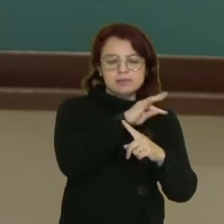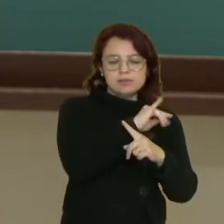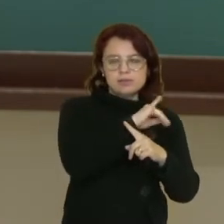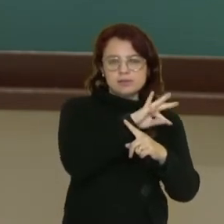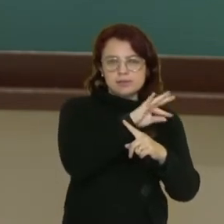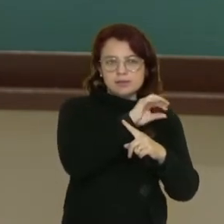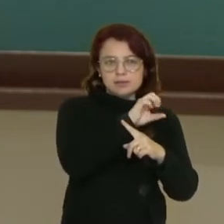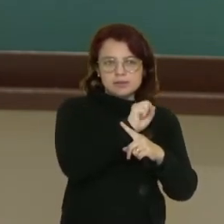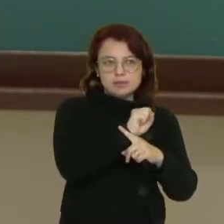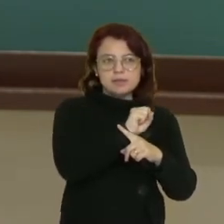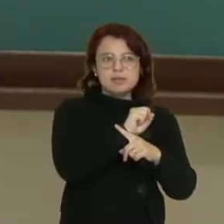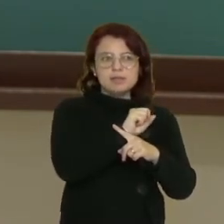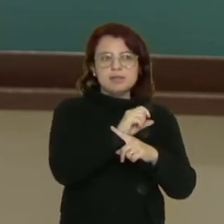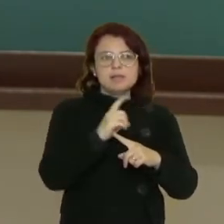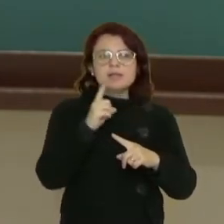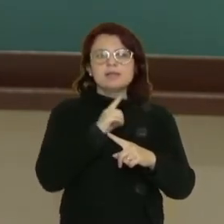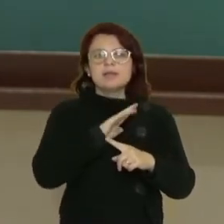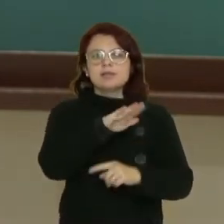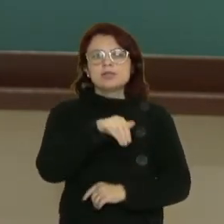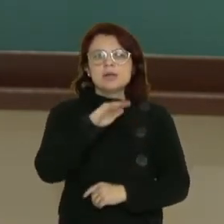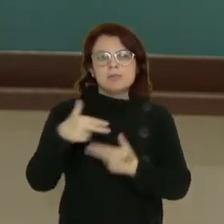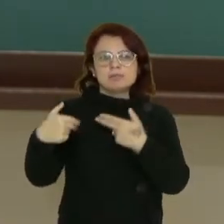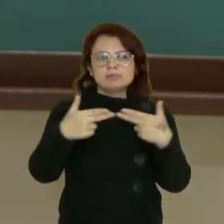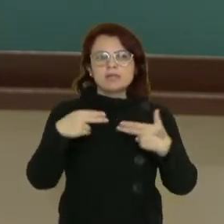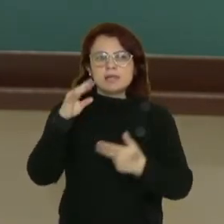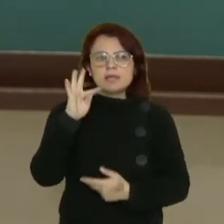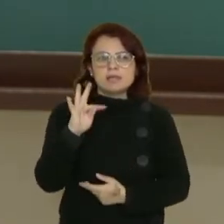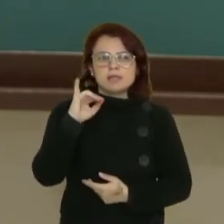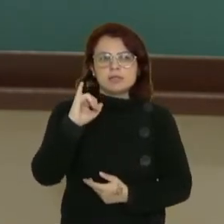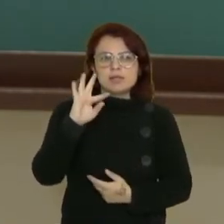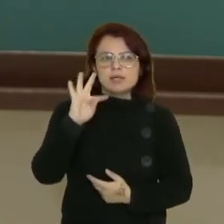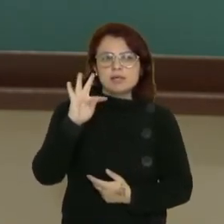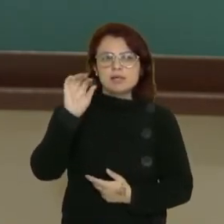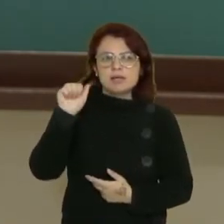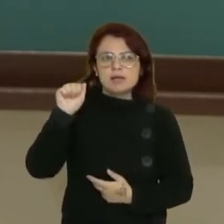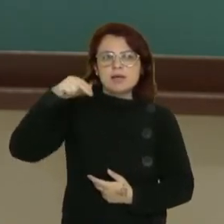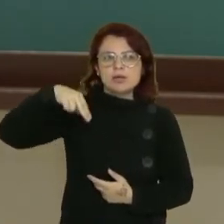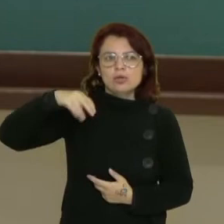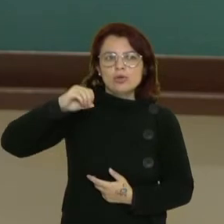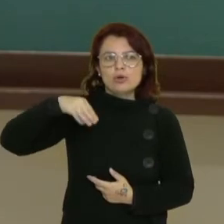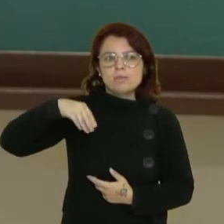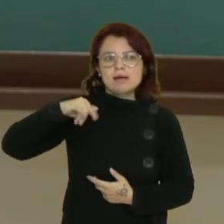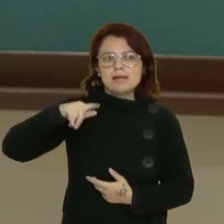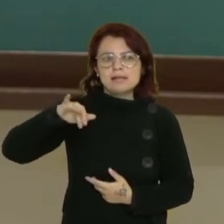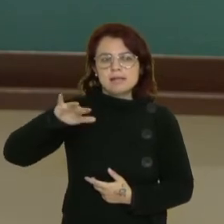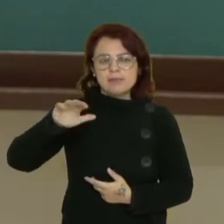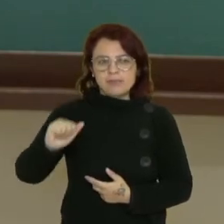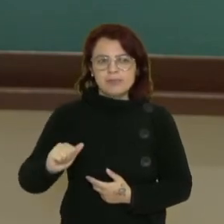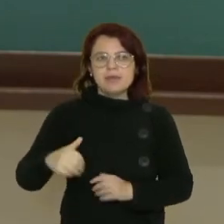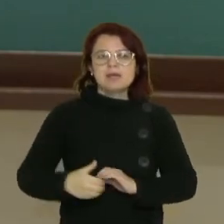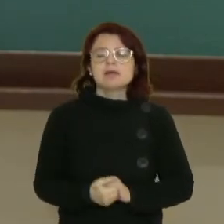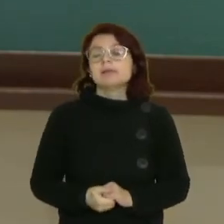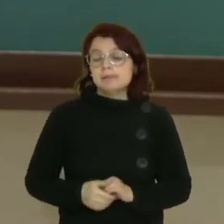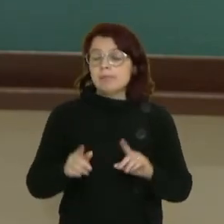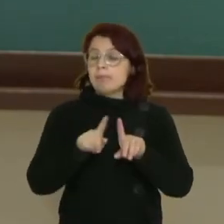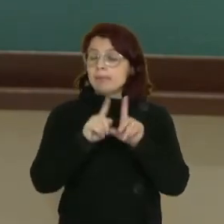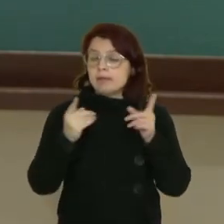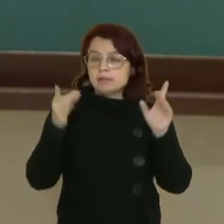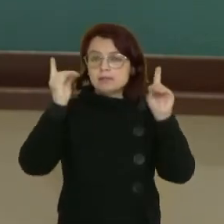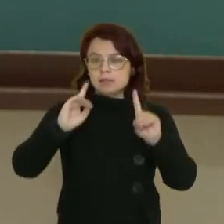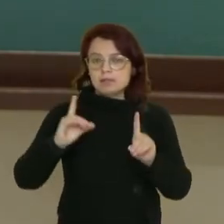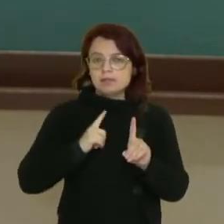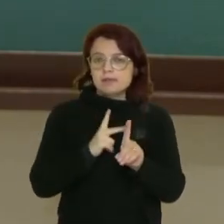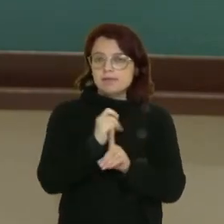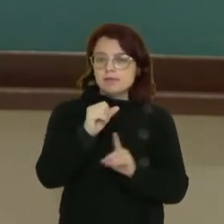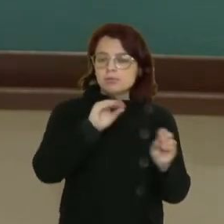Acontecendo a titanomaquia, a batalha que se deu entre deuses e titãs. Os deuses venceram e foram para